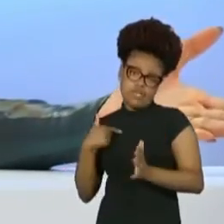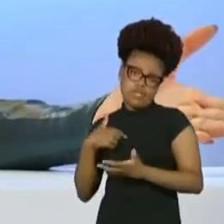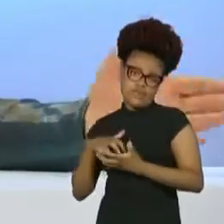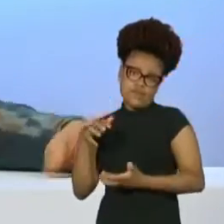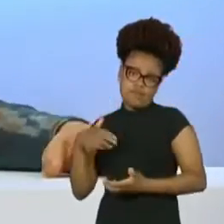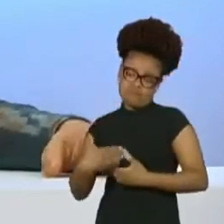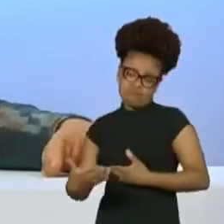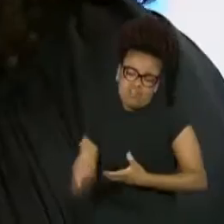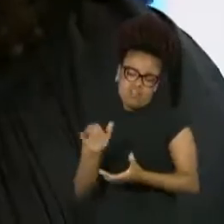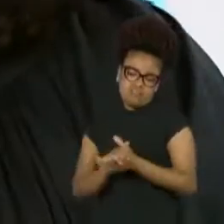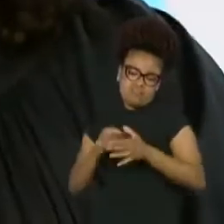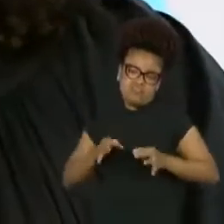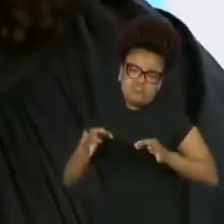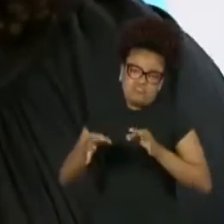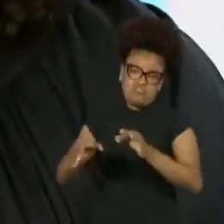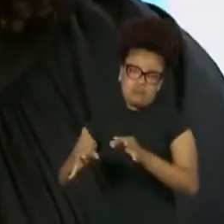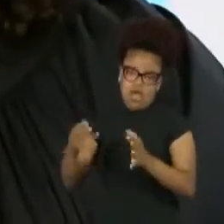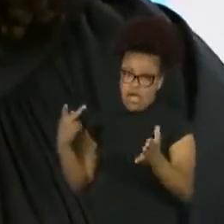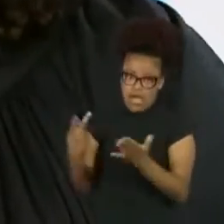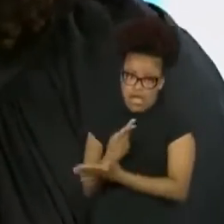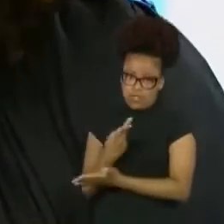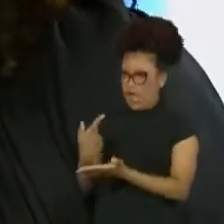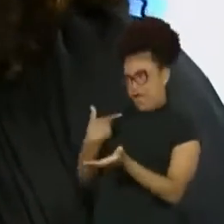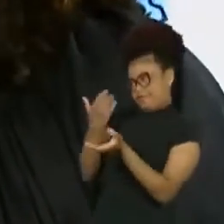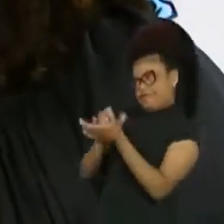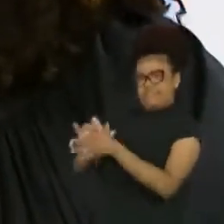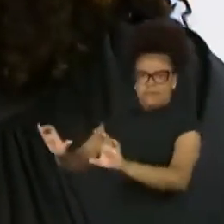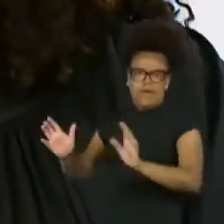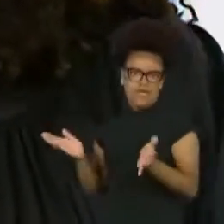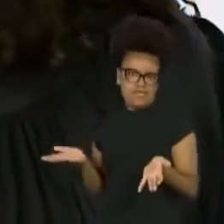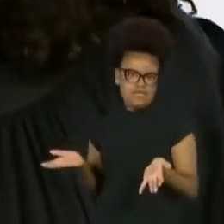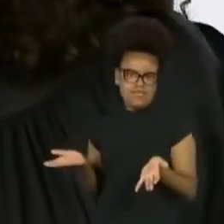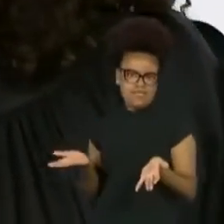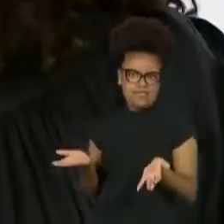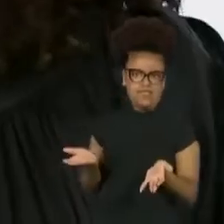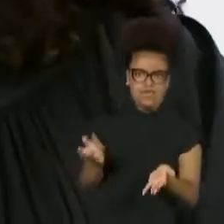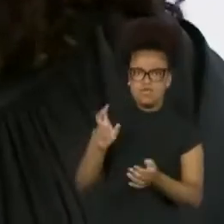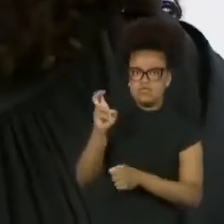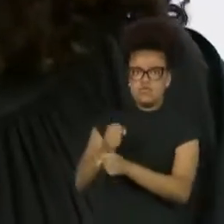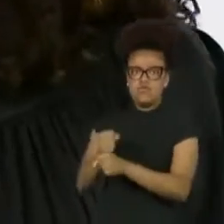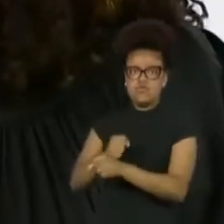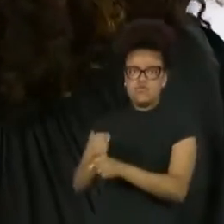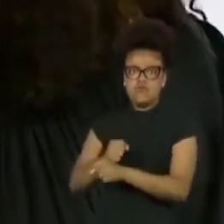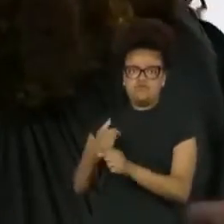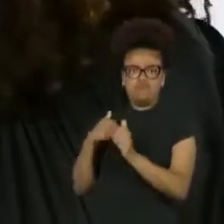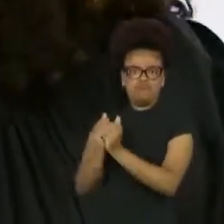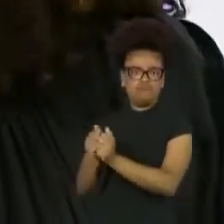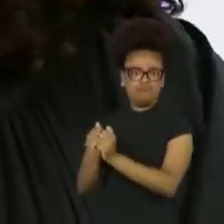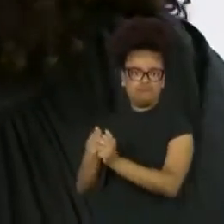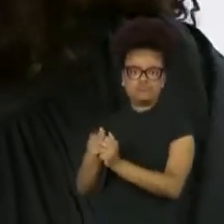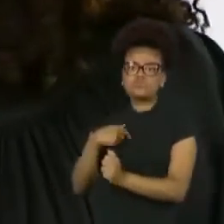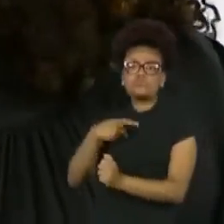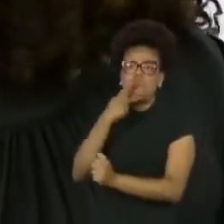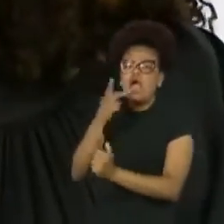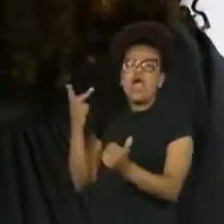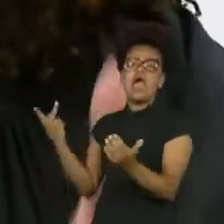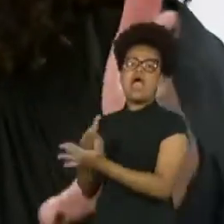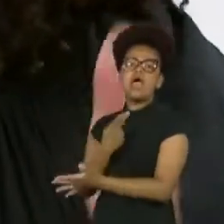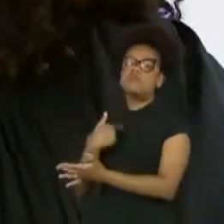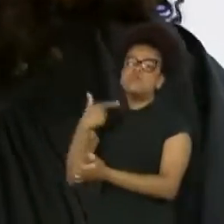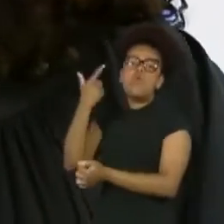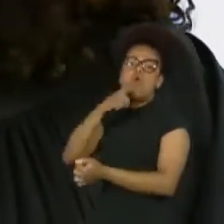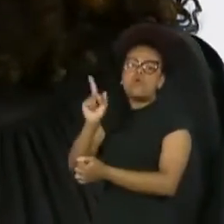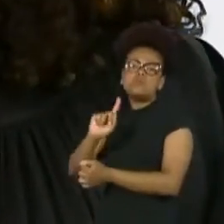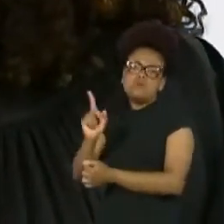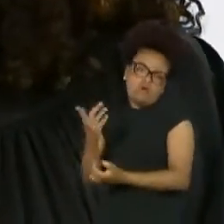dar. Porque não dá para você ficar cinco anos com uma pessoa e dizer, não deu certo. Valeu a pena os cinco anos